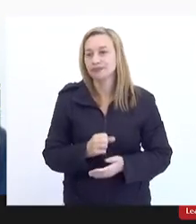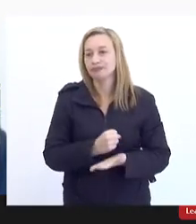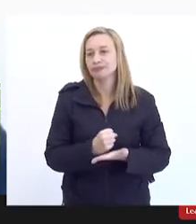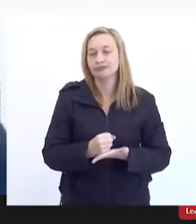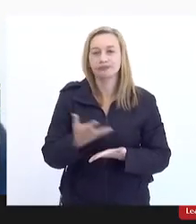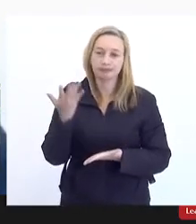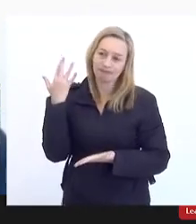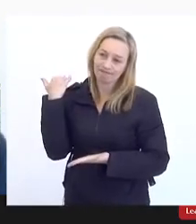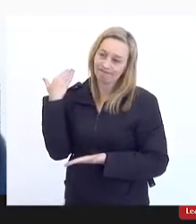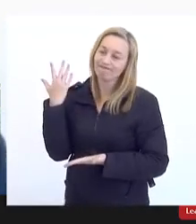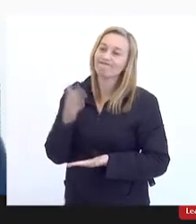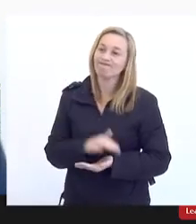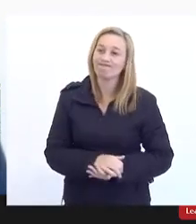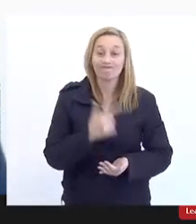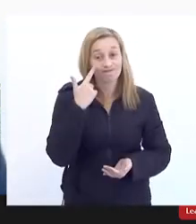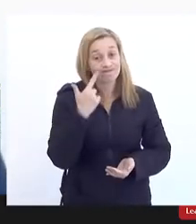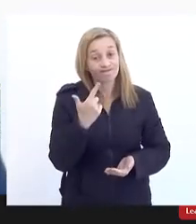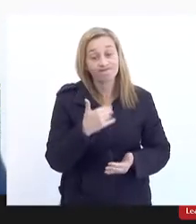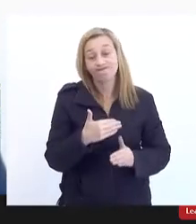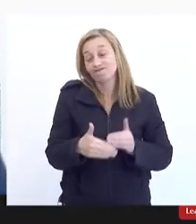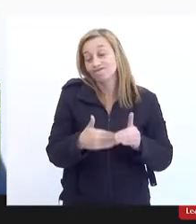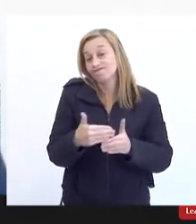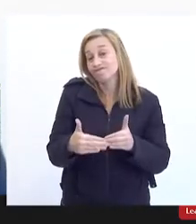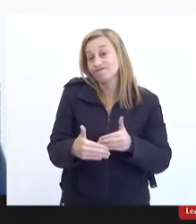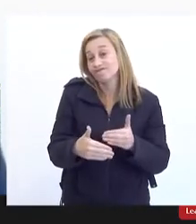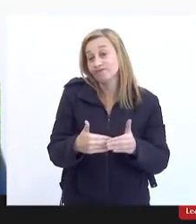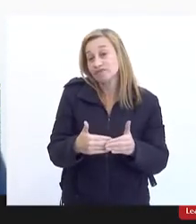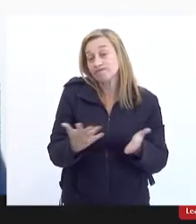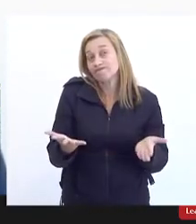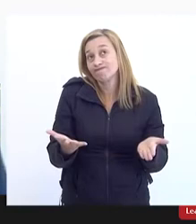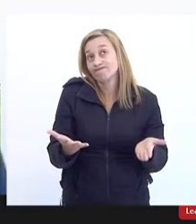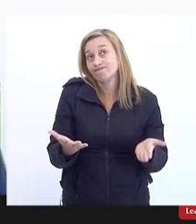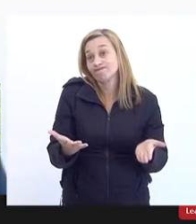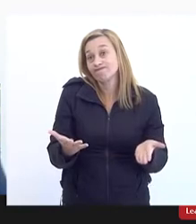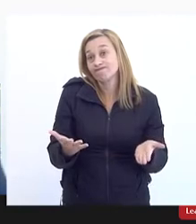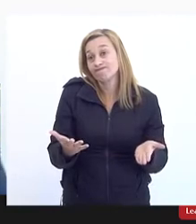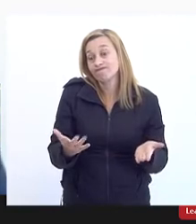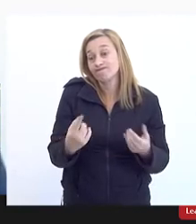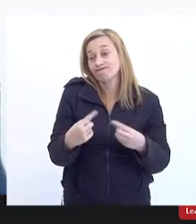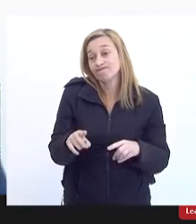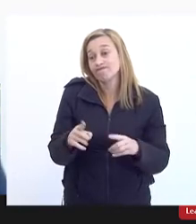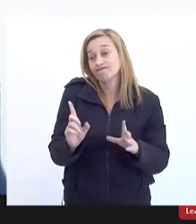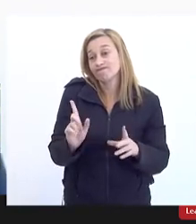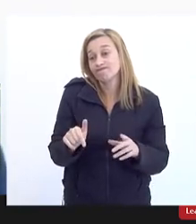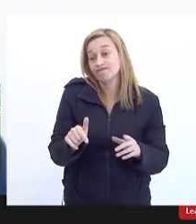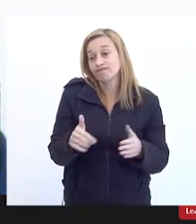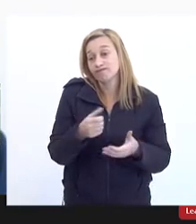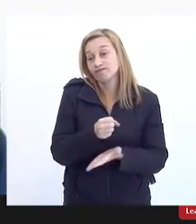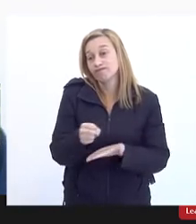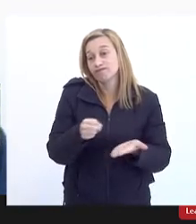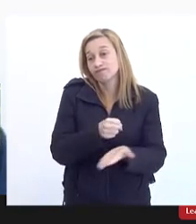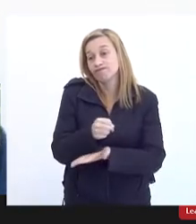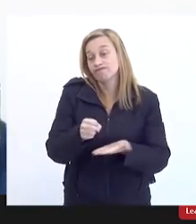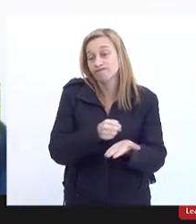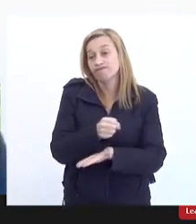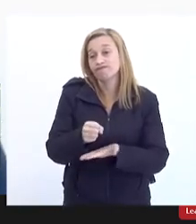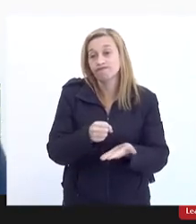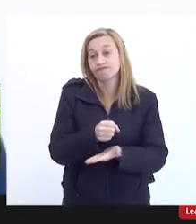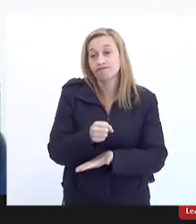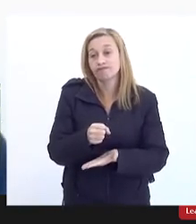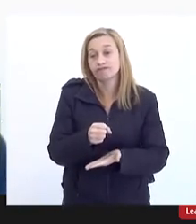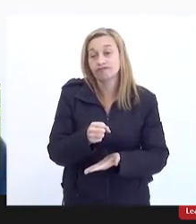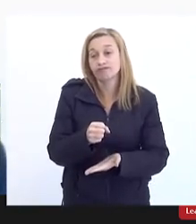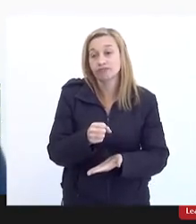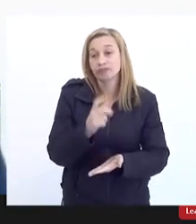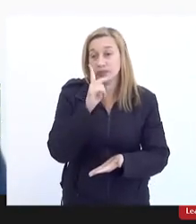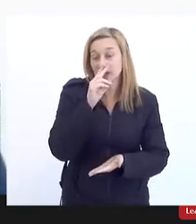atrás a gente vai ver um processo de enfrentamento que é basicamente sanção contra